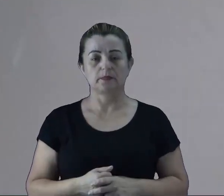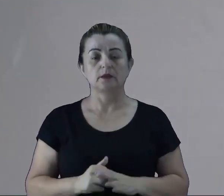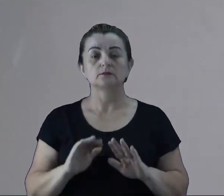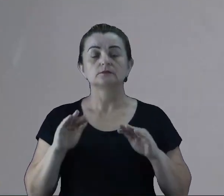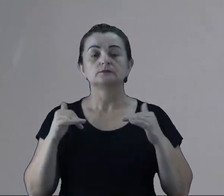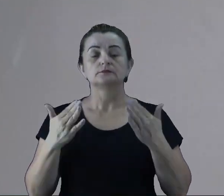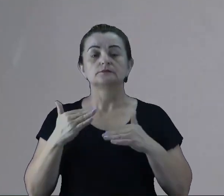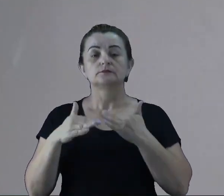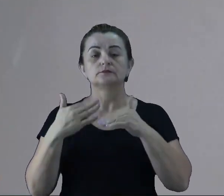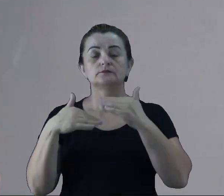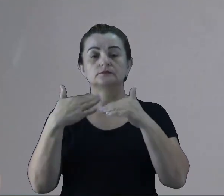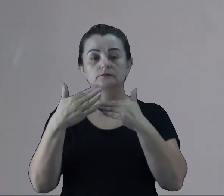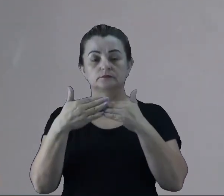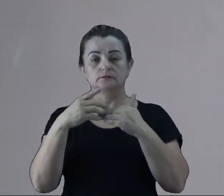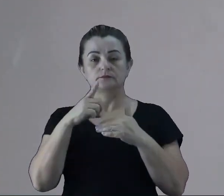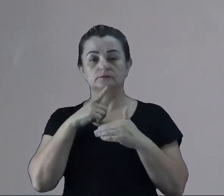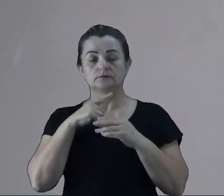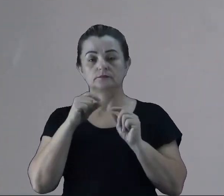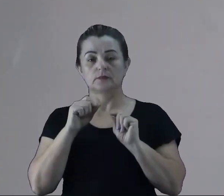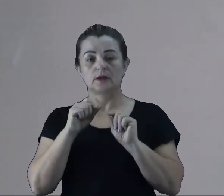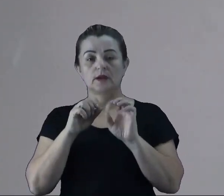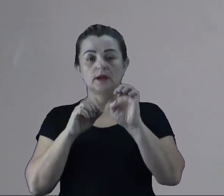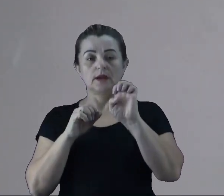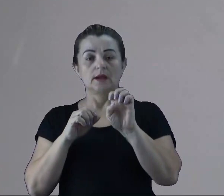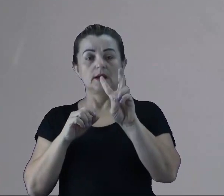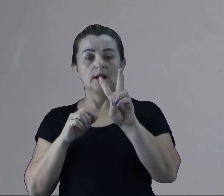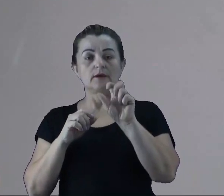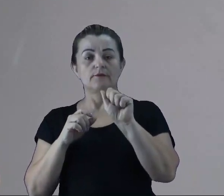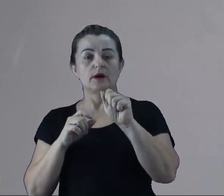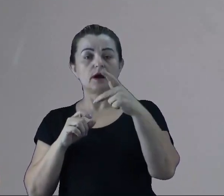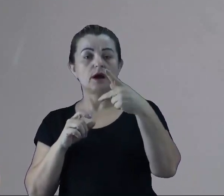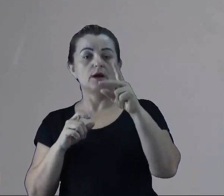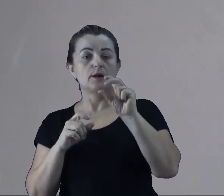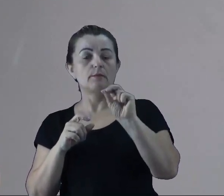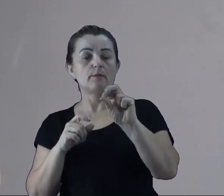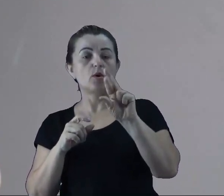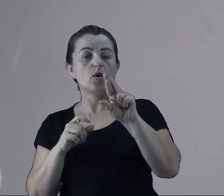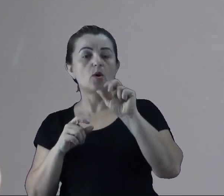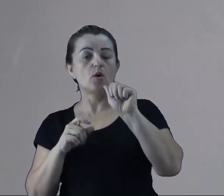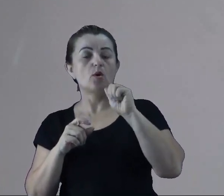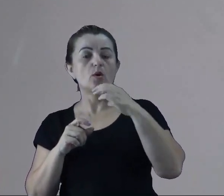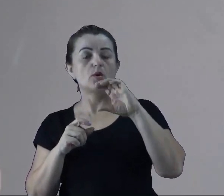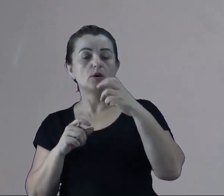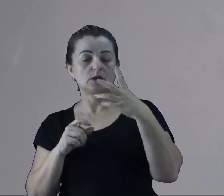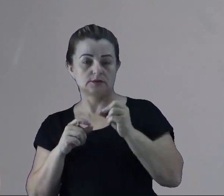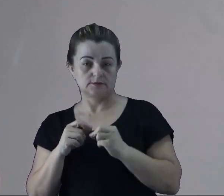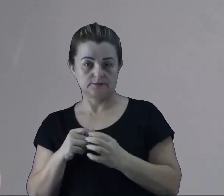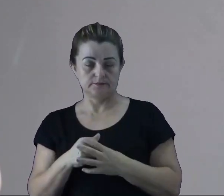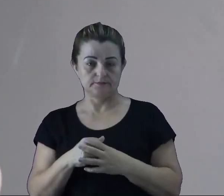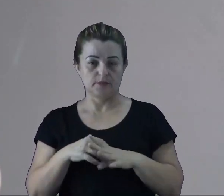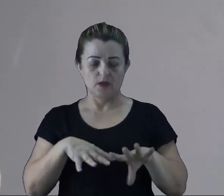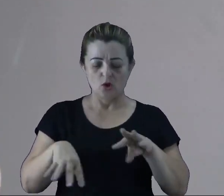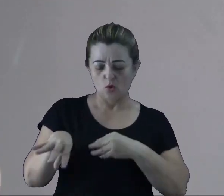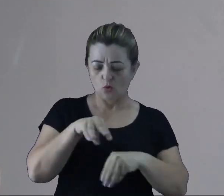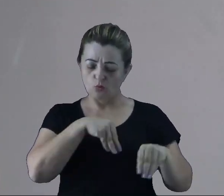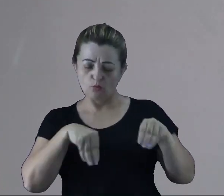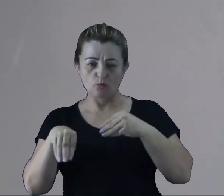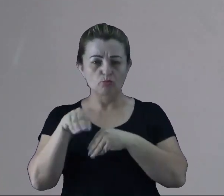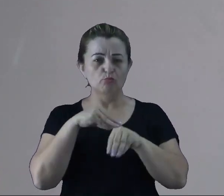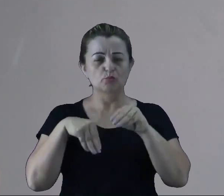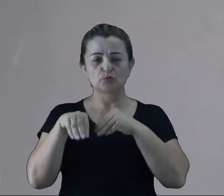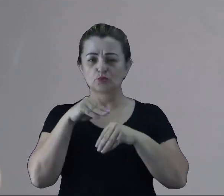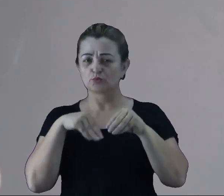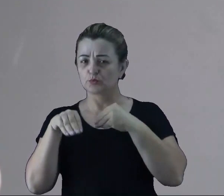Então, o nosso próximo processo é a evaporação, né. A gente acabou de falar sobre esse processo. Então, quando a gente quer misturar essas misturas